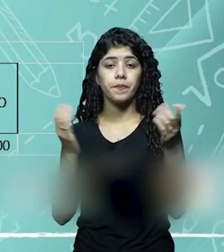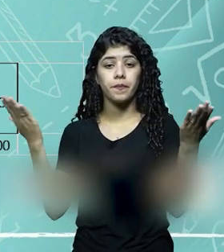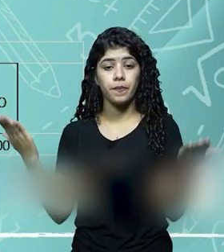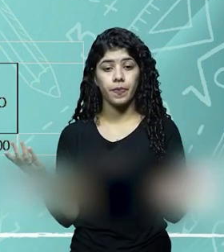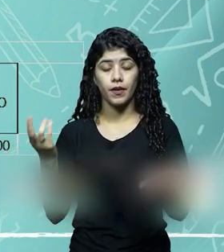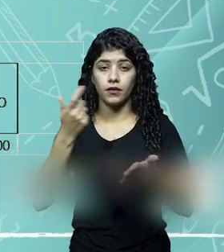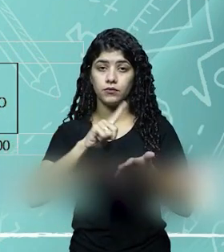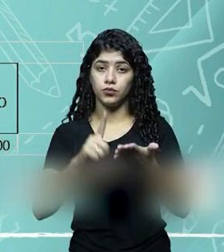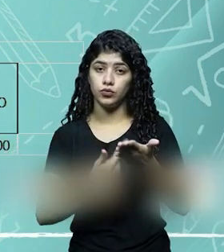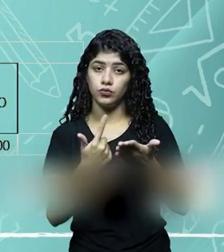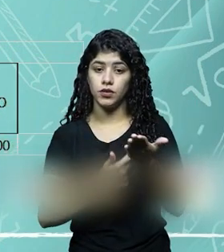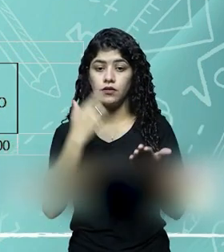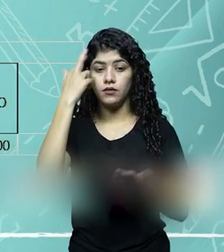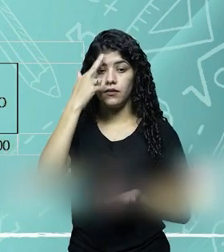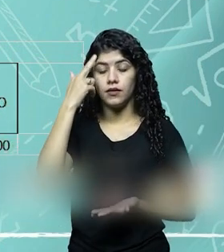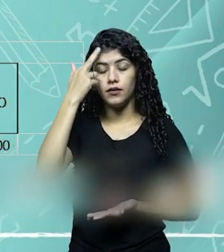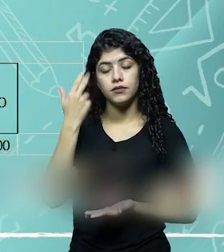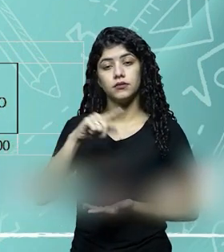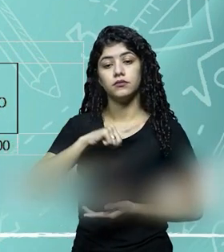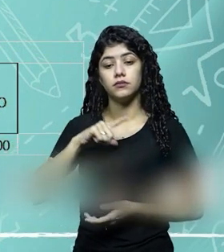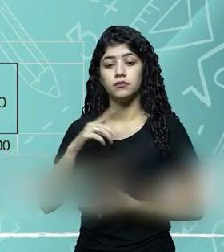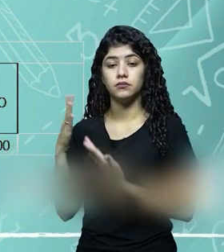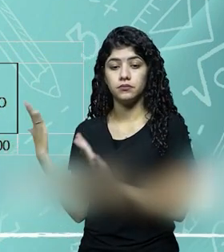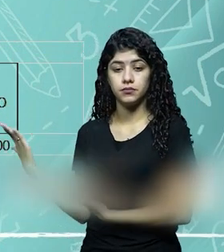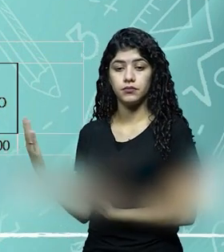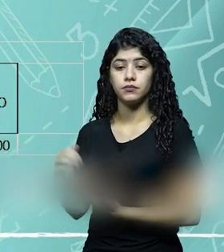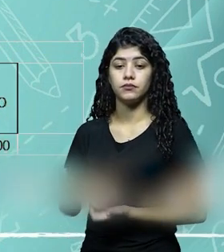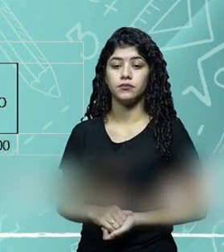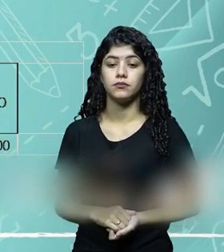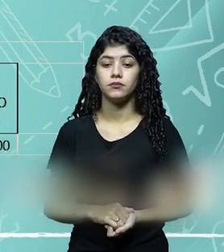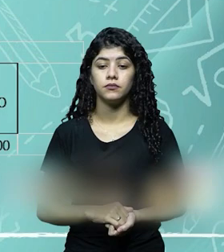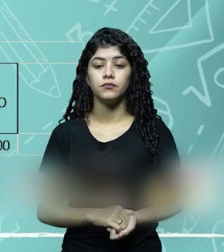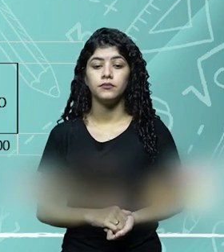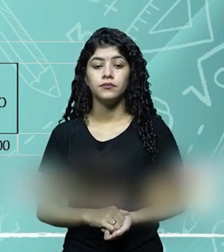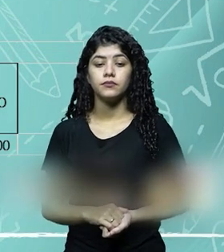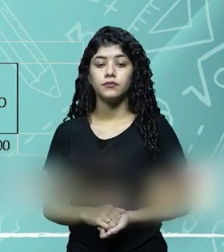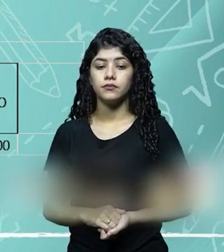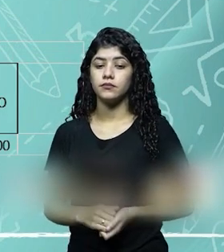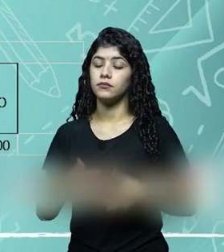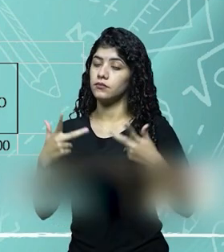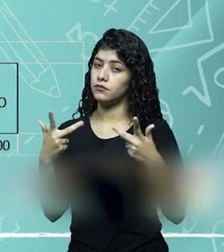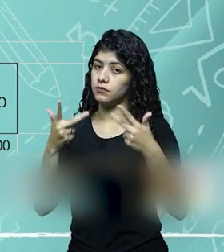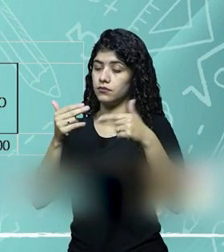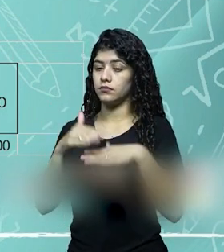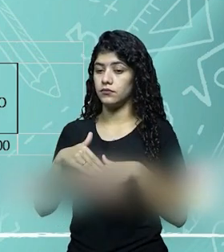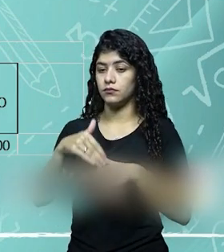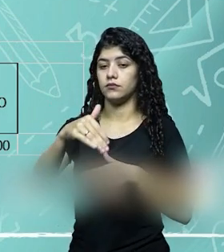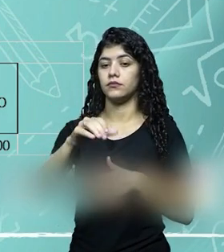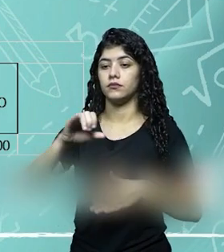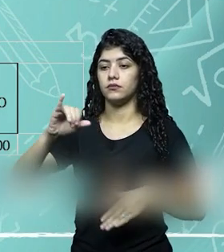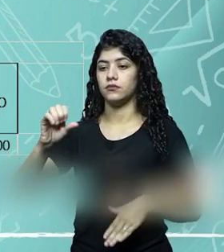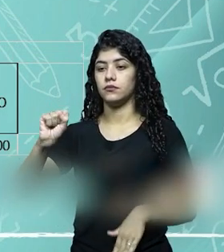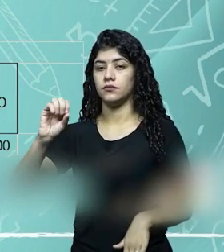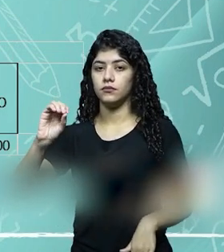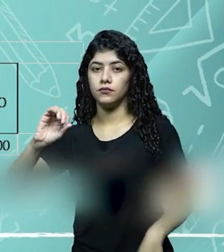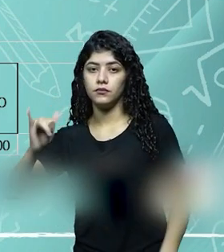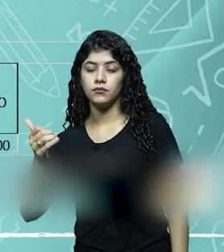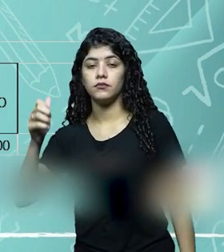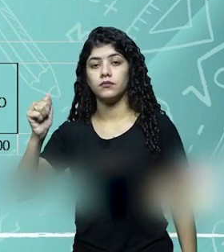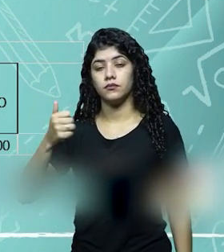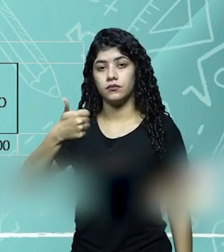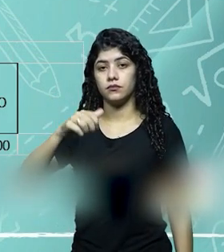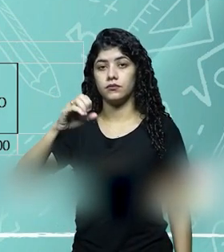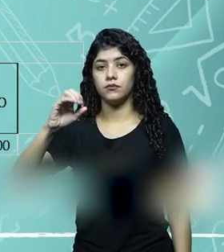o lançamento no livro razão, eu tenho aqui dois razonetes, né? O razonete da mesma conta, cultura em andamento, soja, que fica dentro de